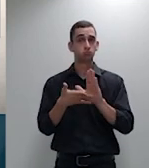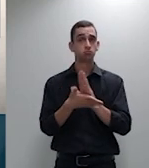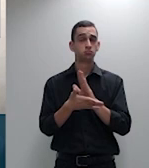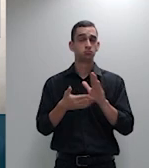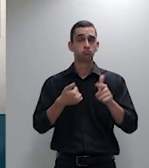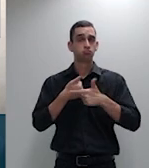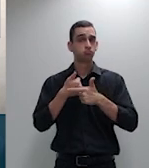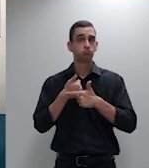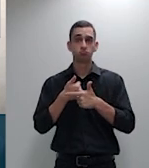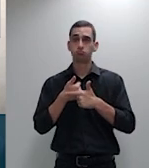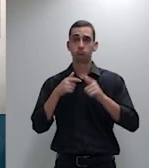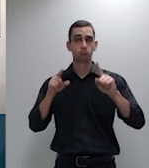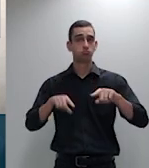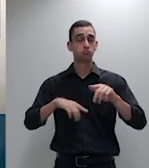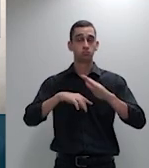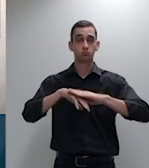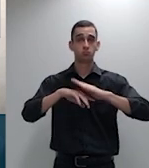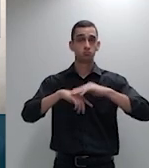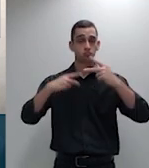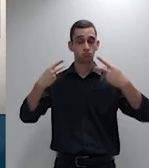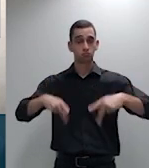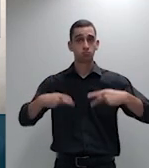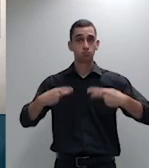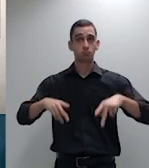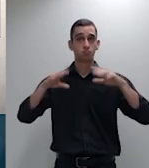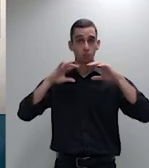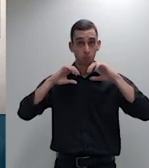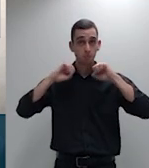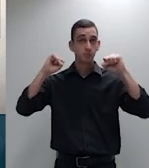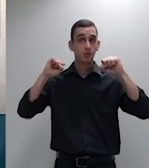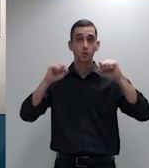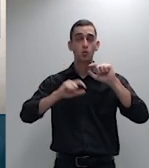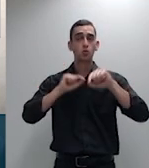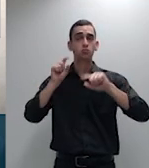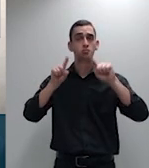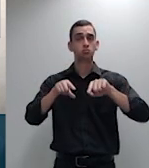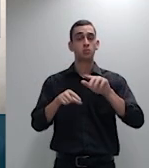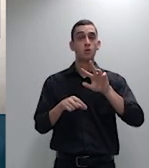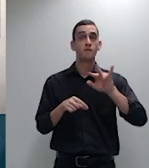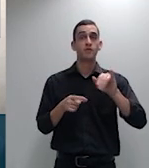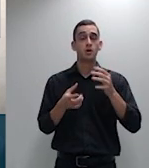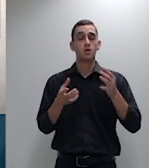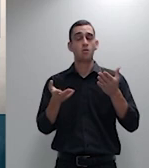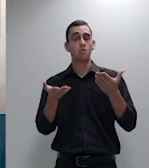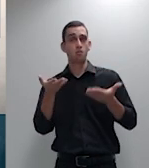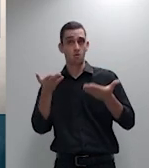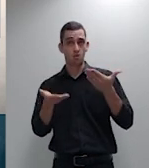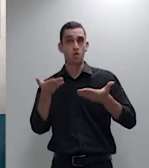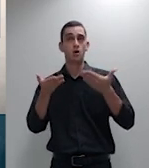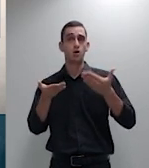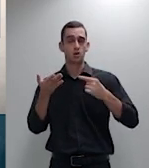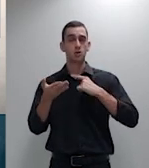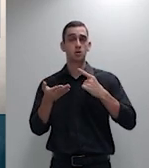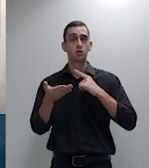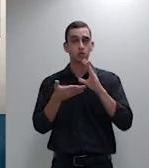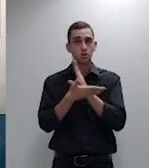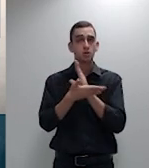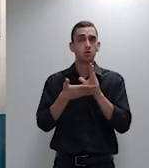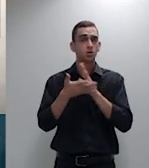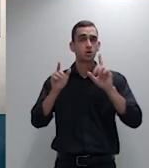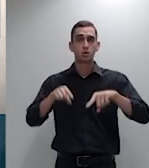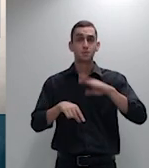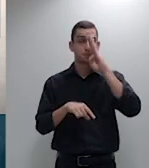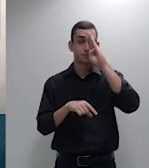Corte equilibrar estas estas tensões esse é o principal papel do Superior